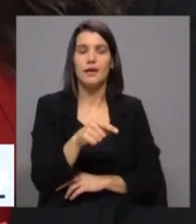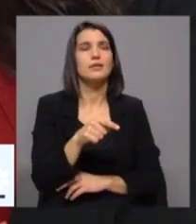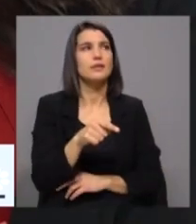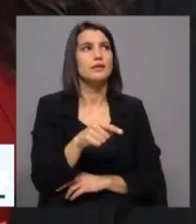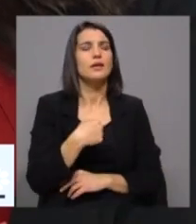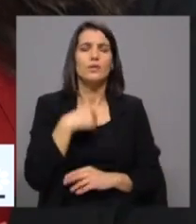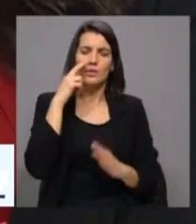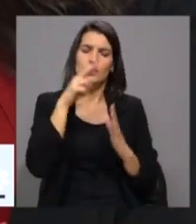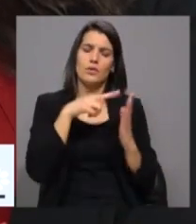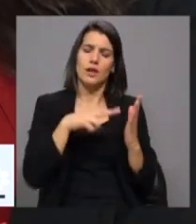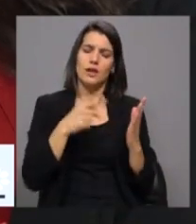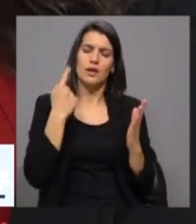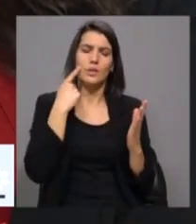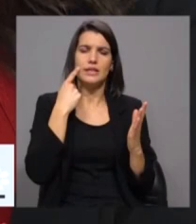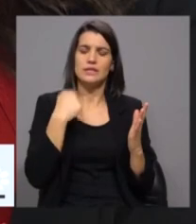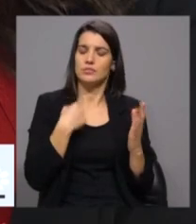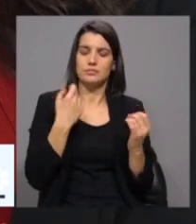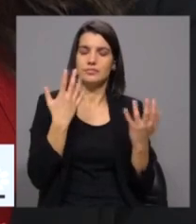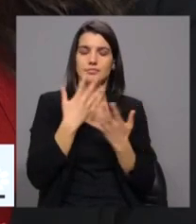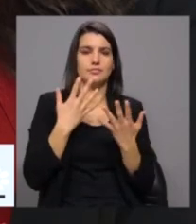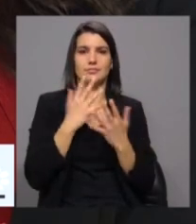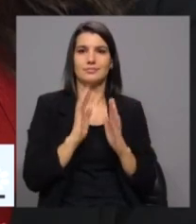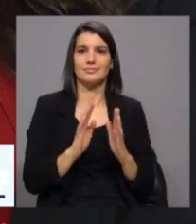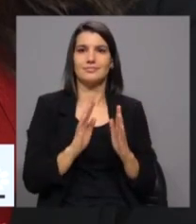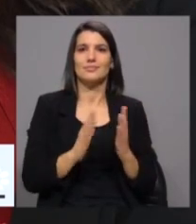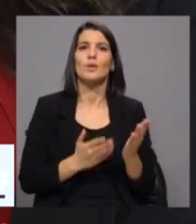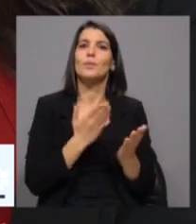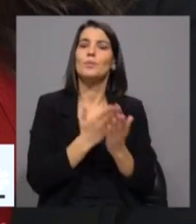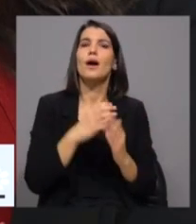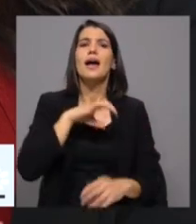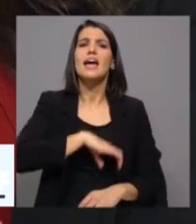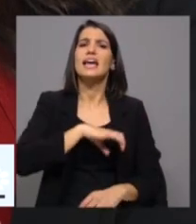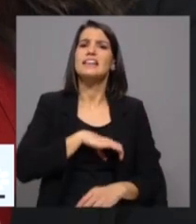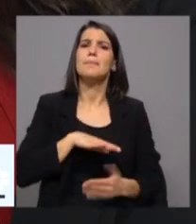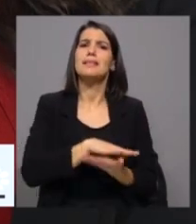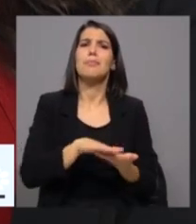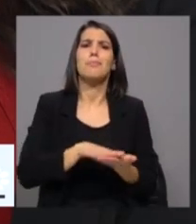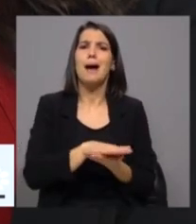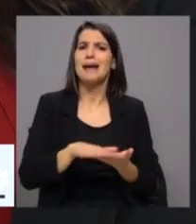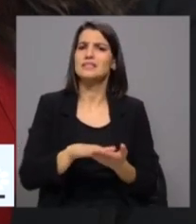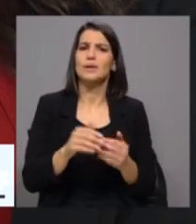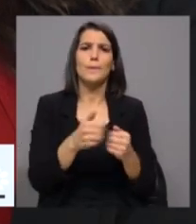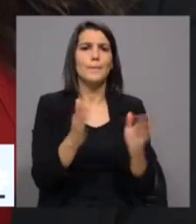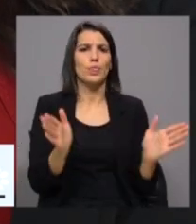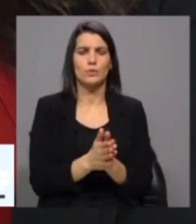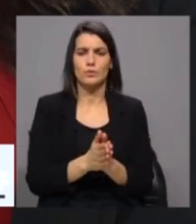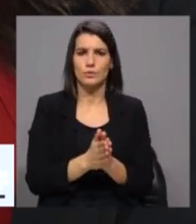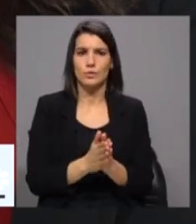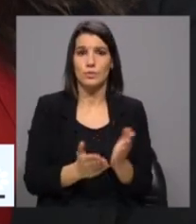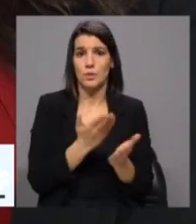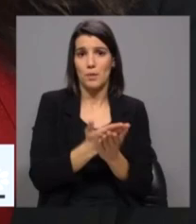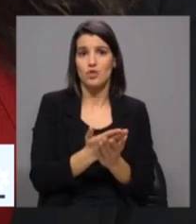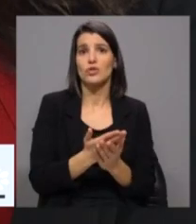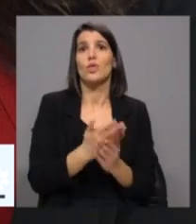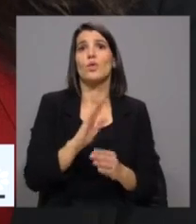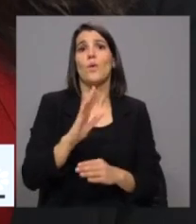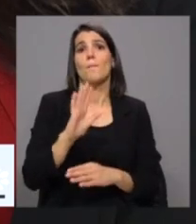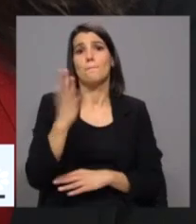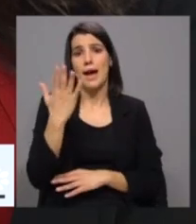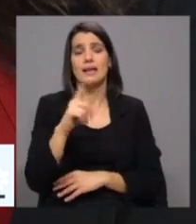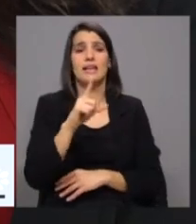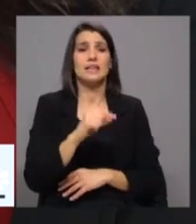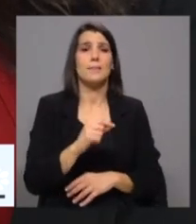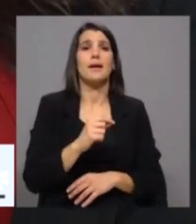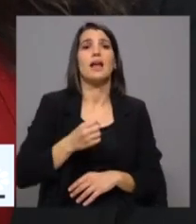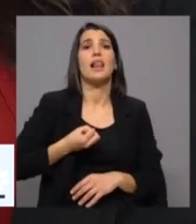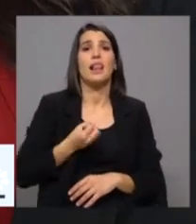eu li com atenção e que fico um pouco baralhada, que é a proposta do rendimento básico e incondicional. Uma proposta que é do PAN e é do LIVRE. Mas quando é explicada... dois minutos